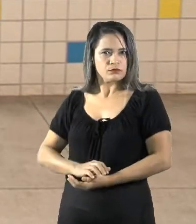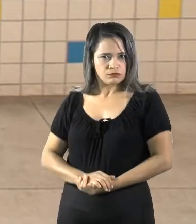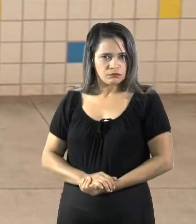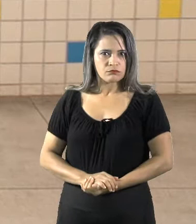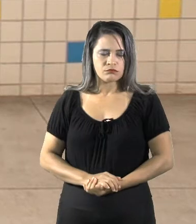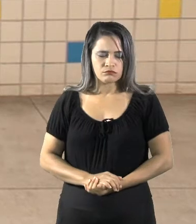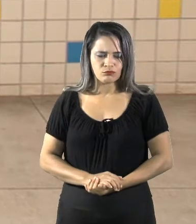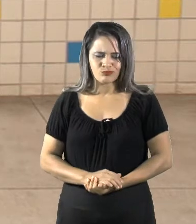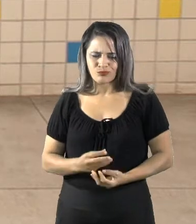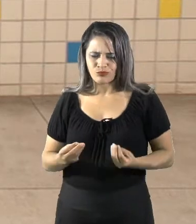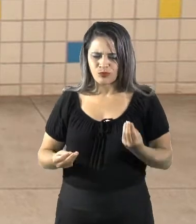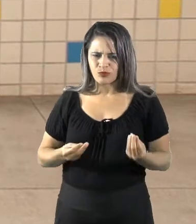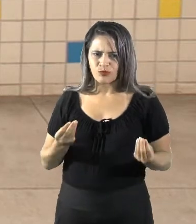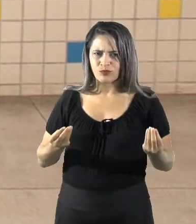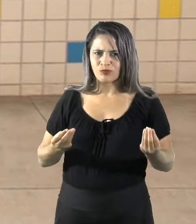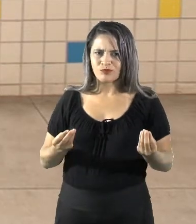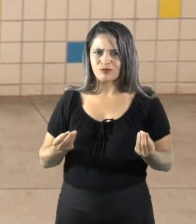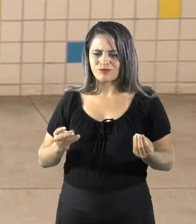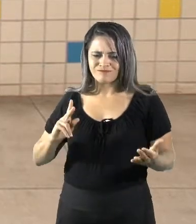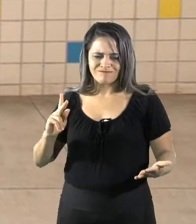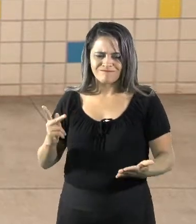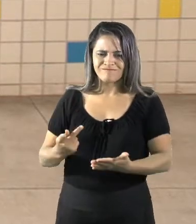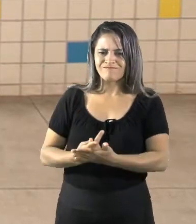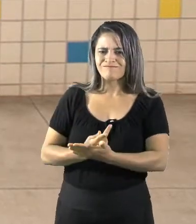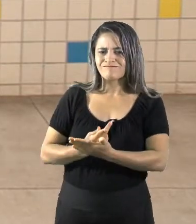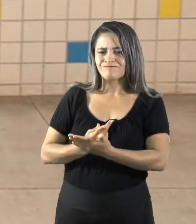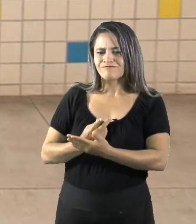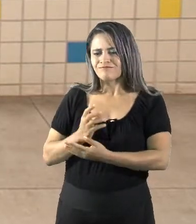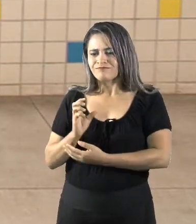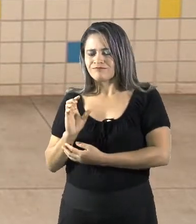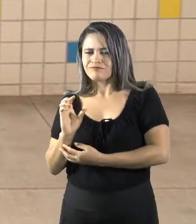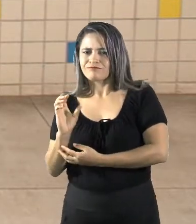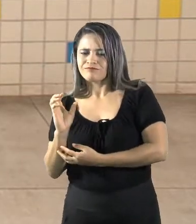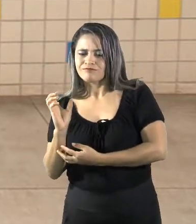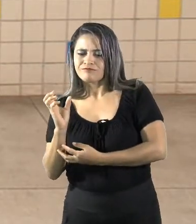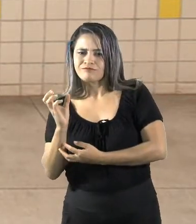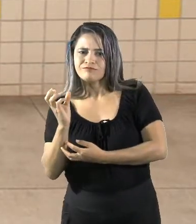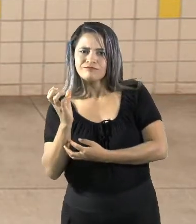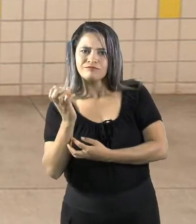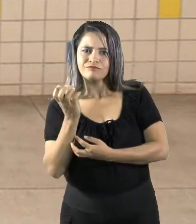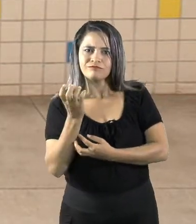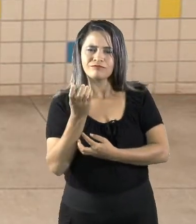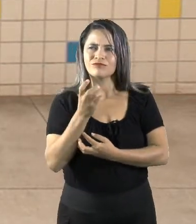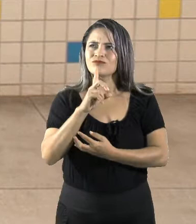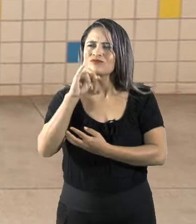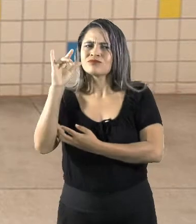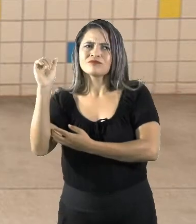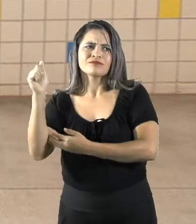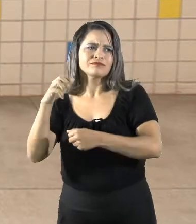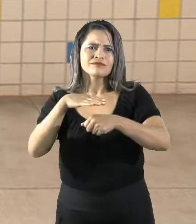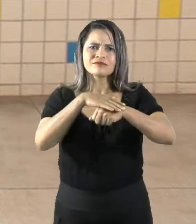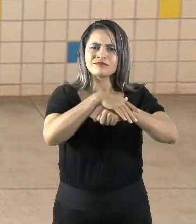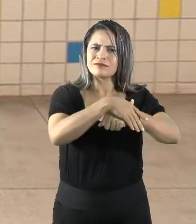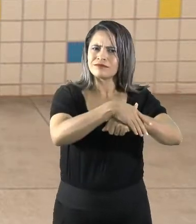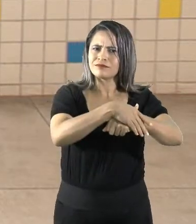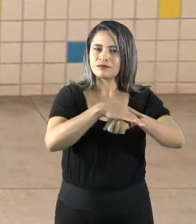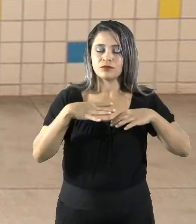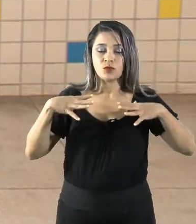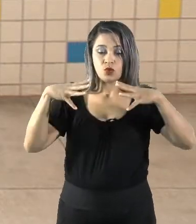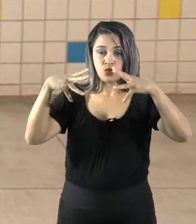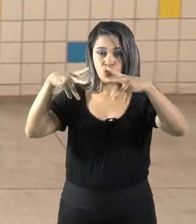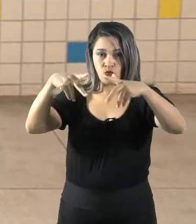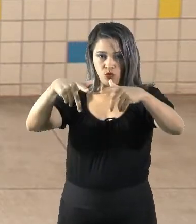acontece a questão da rotação, das questões do dia, da noite, todo esse